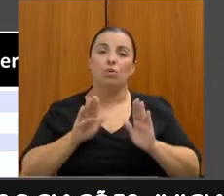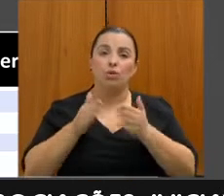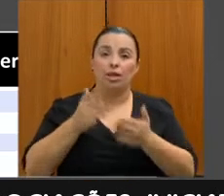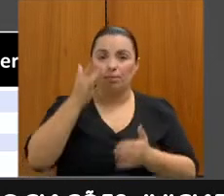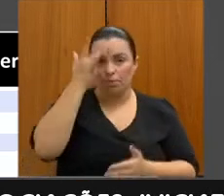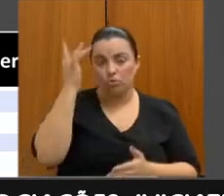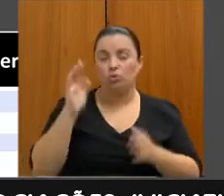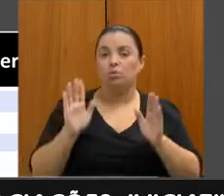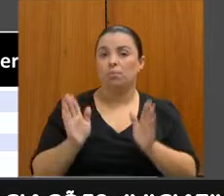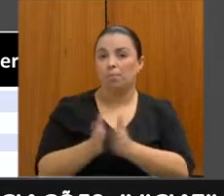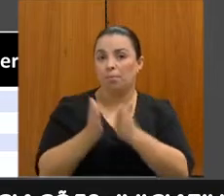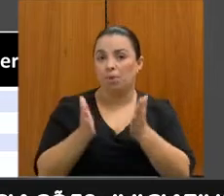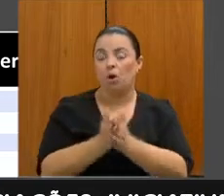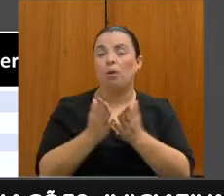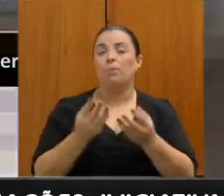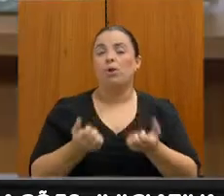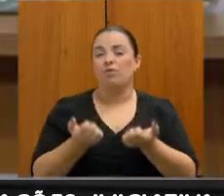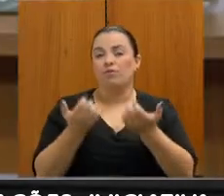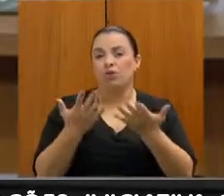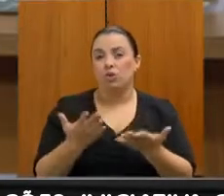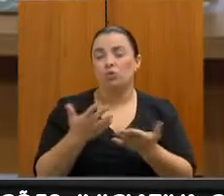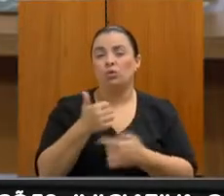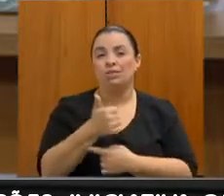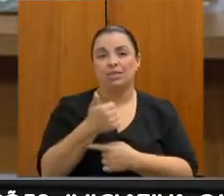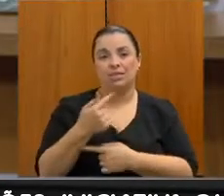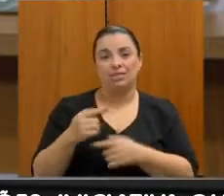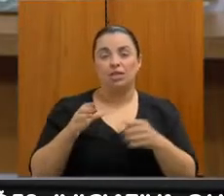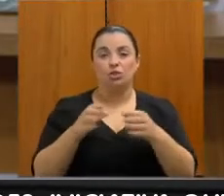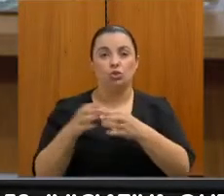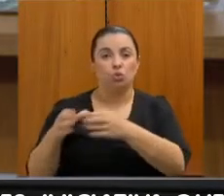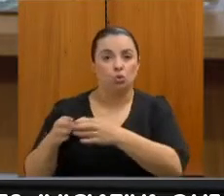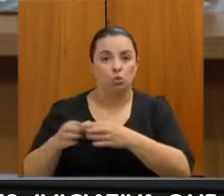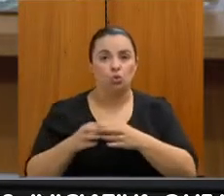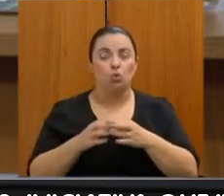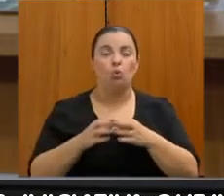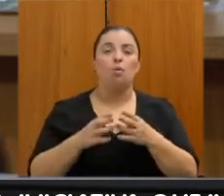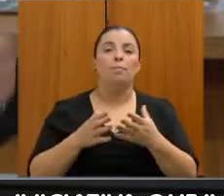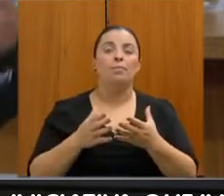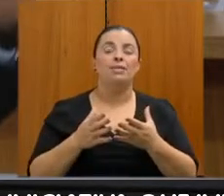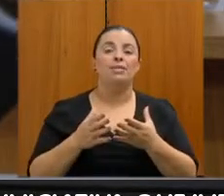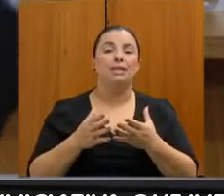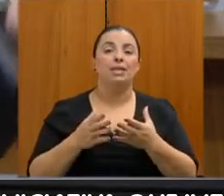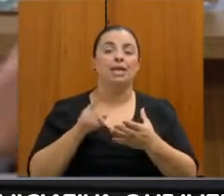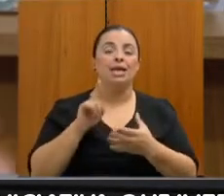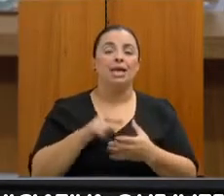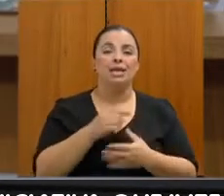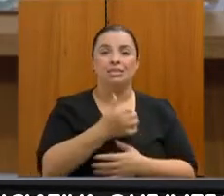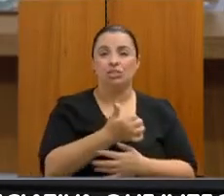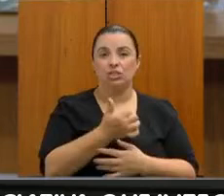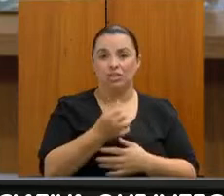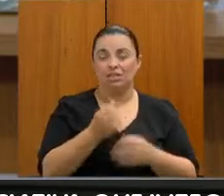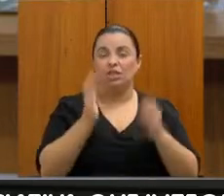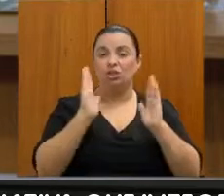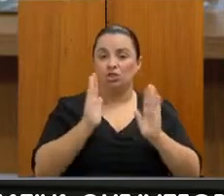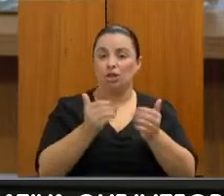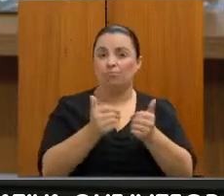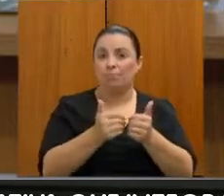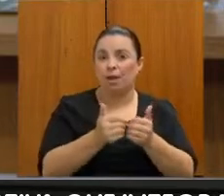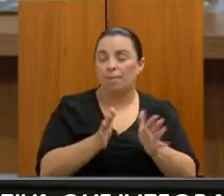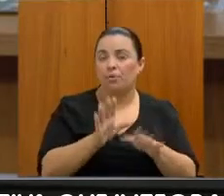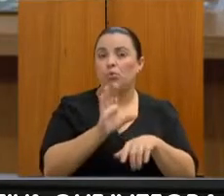17 turmas, 12, cerca de 30 turmas, e das 16 que a gente conseguiu iniciar, de fato,